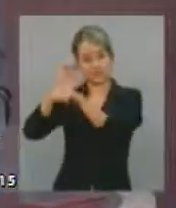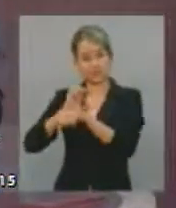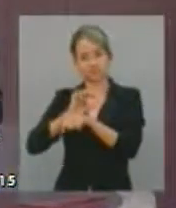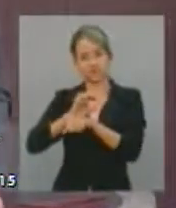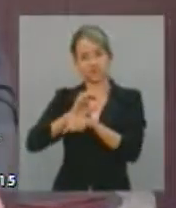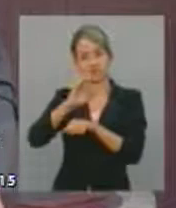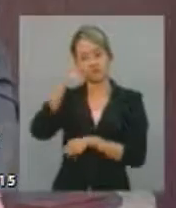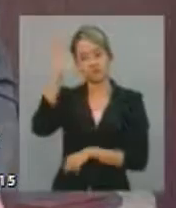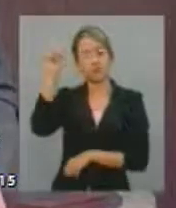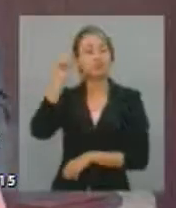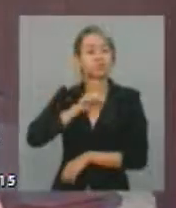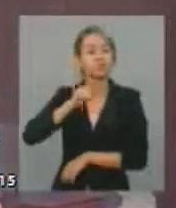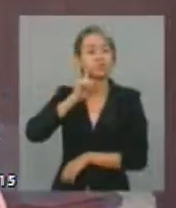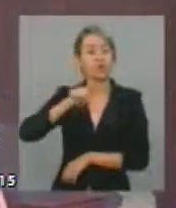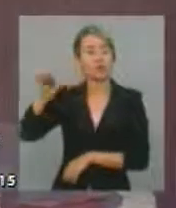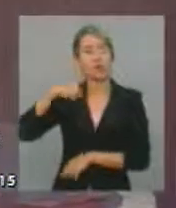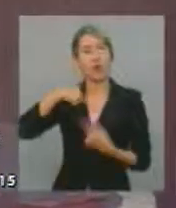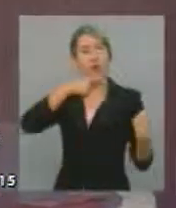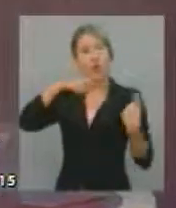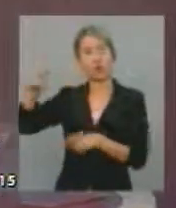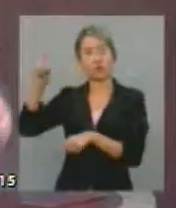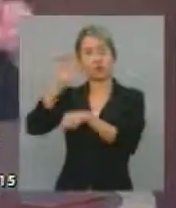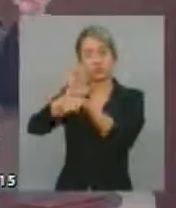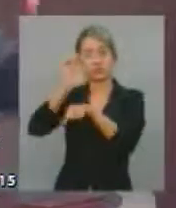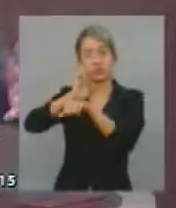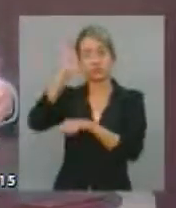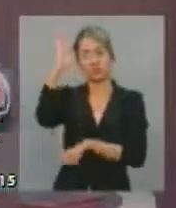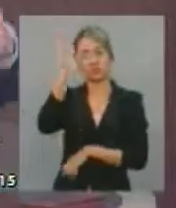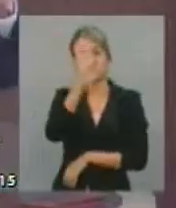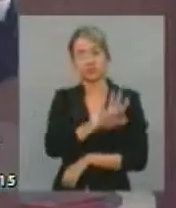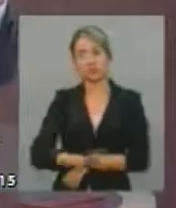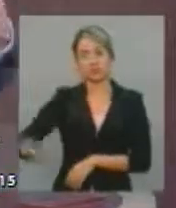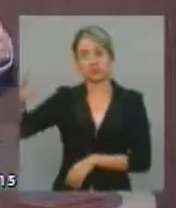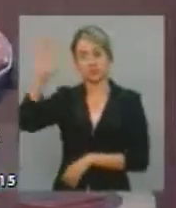com uma denúncia contra o Estado brasileiro. E requerer